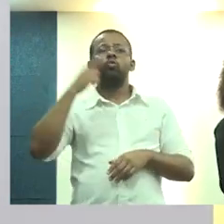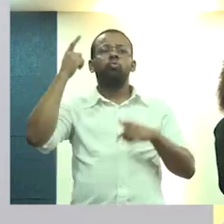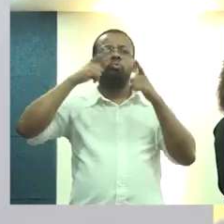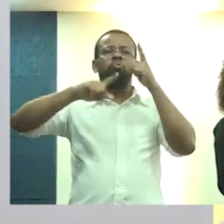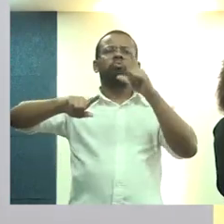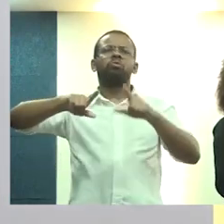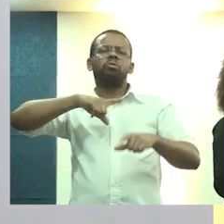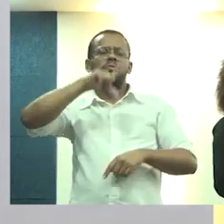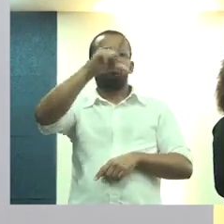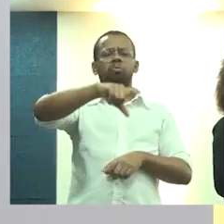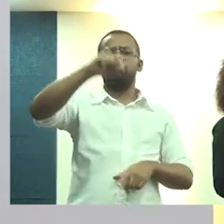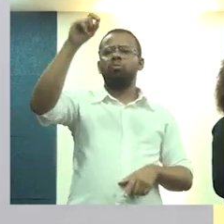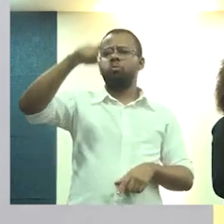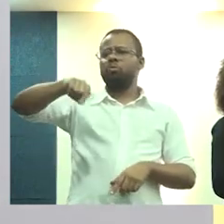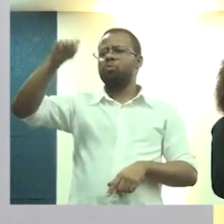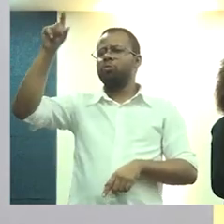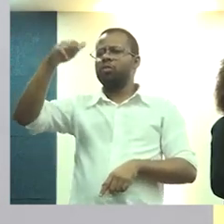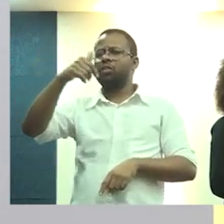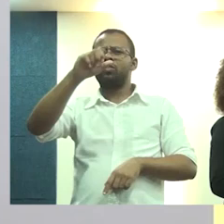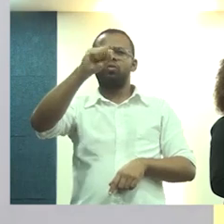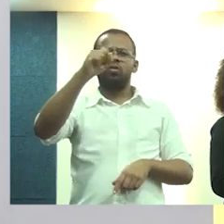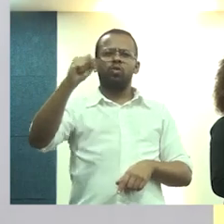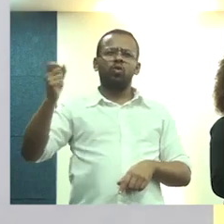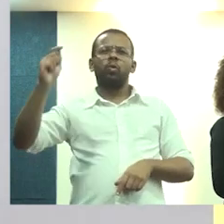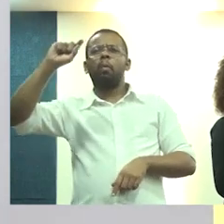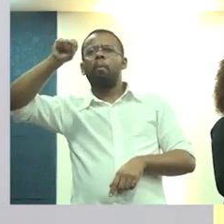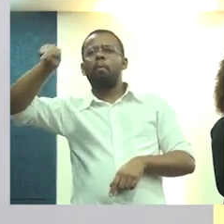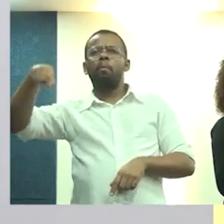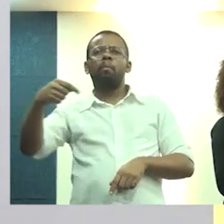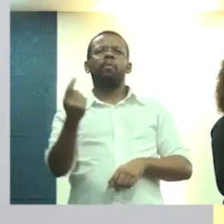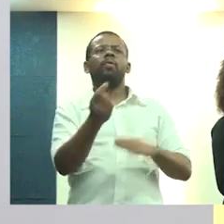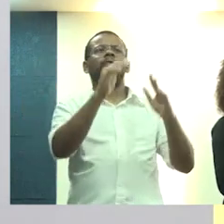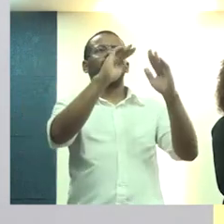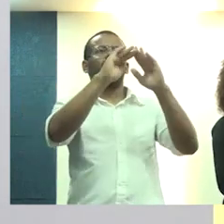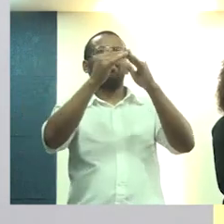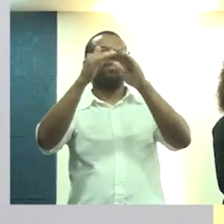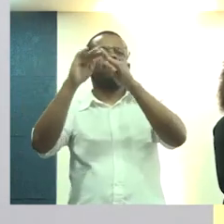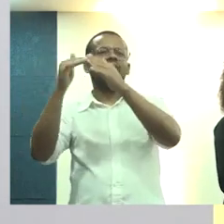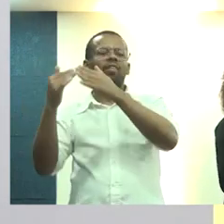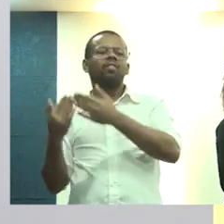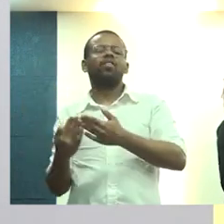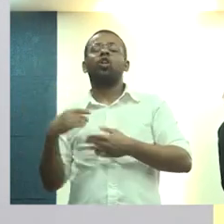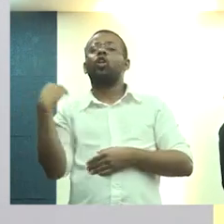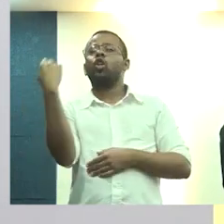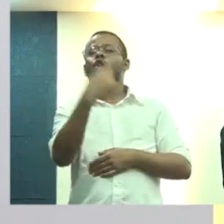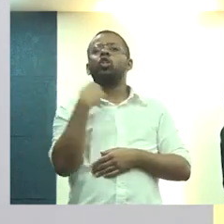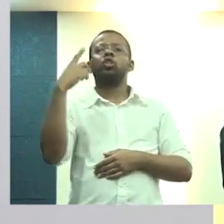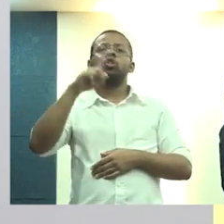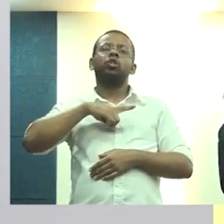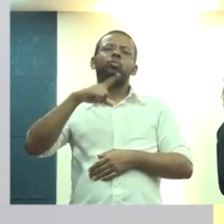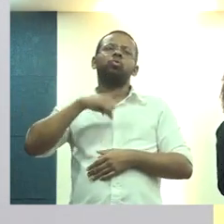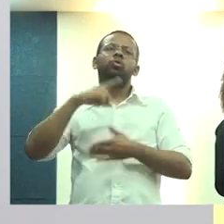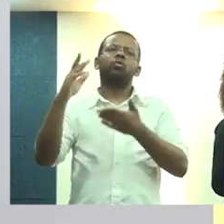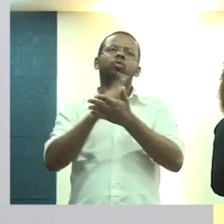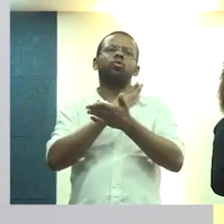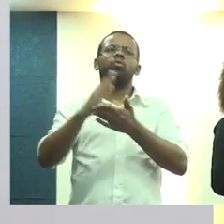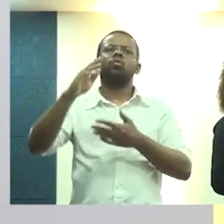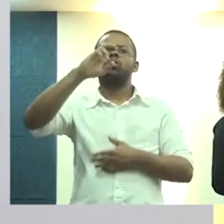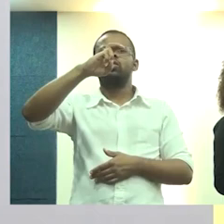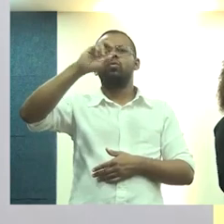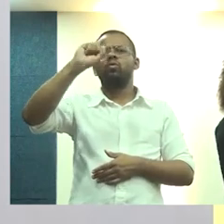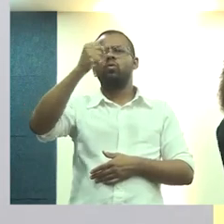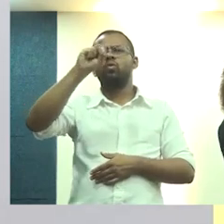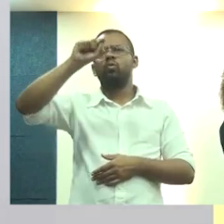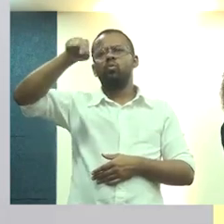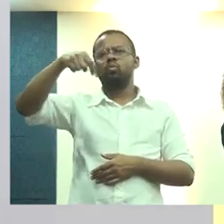em plena seleção de 188 mil unidades esse ano, dessas a gente tem aí 58